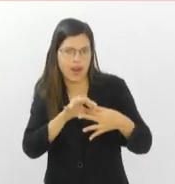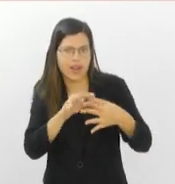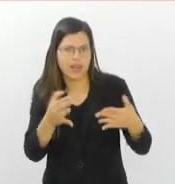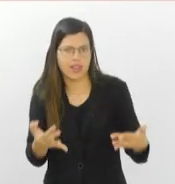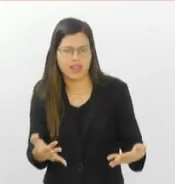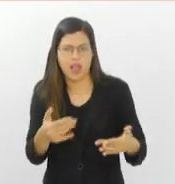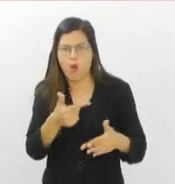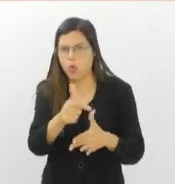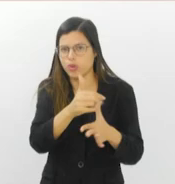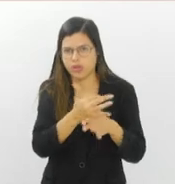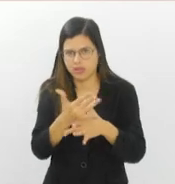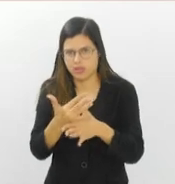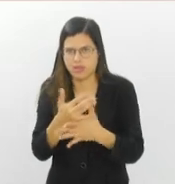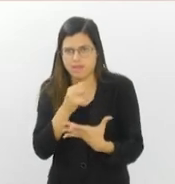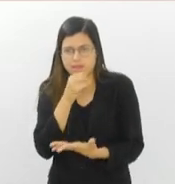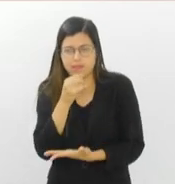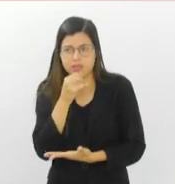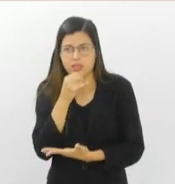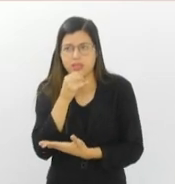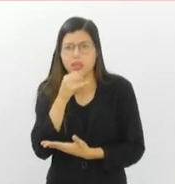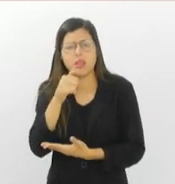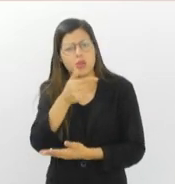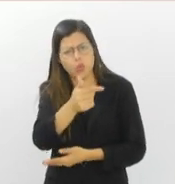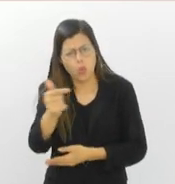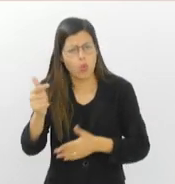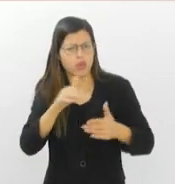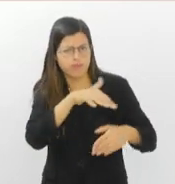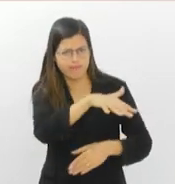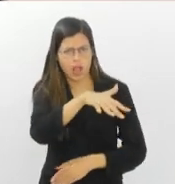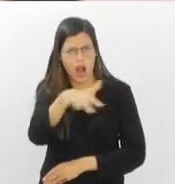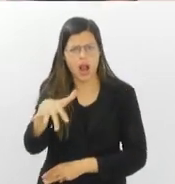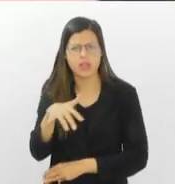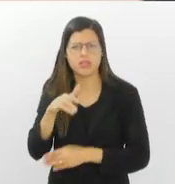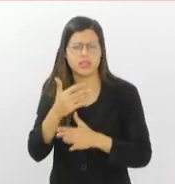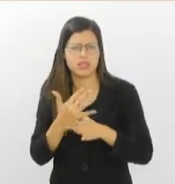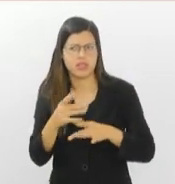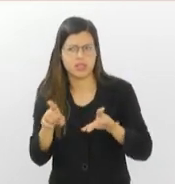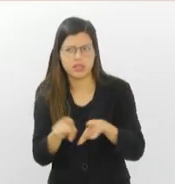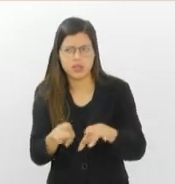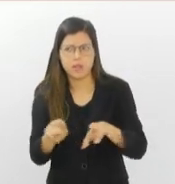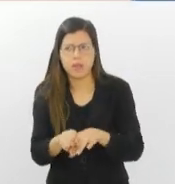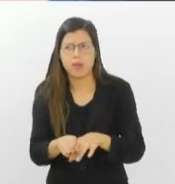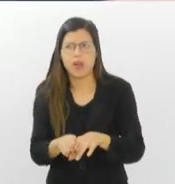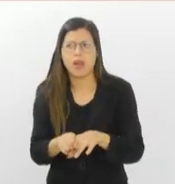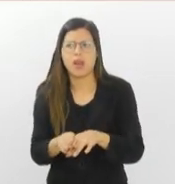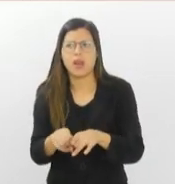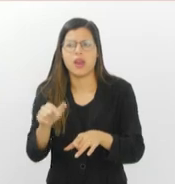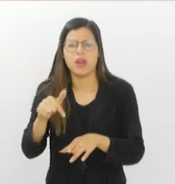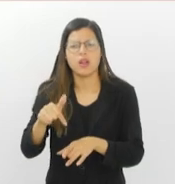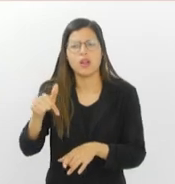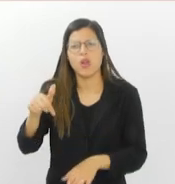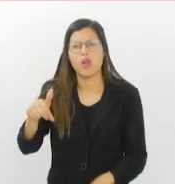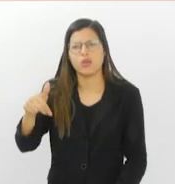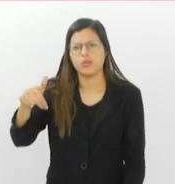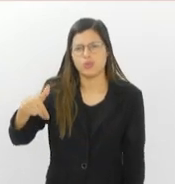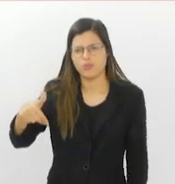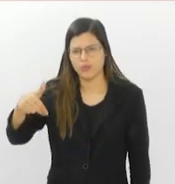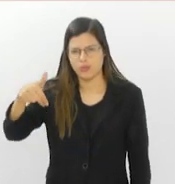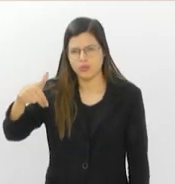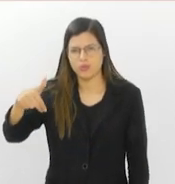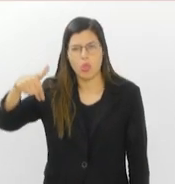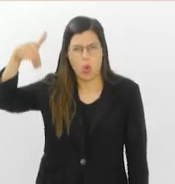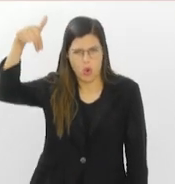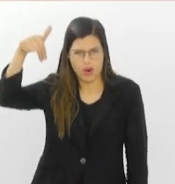exemplo. E isso se espalha em outras regiões da cidade. Então, você tem na própria cidade do Rio de Janeiro, a zona norte, um pouco isolada das demais